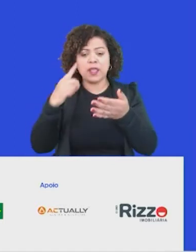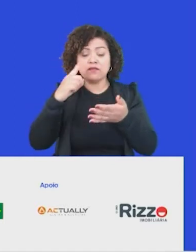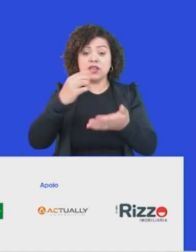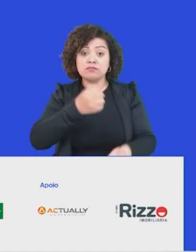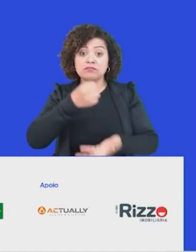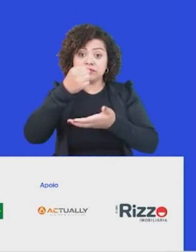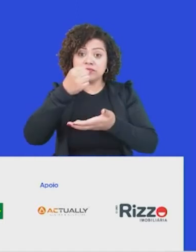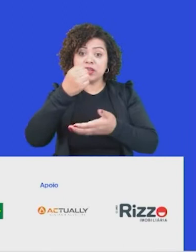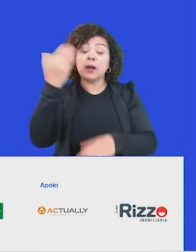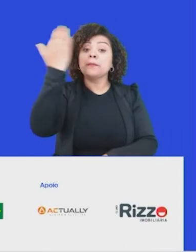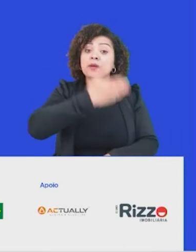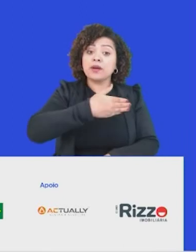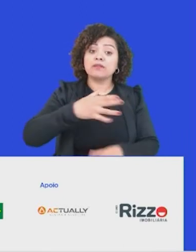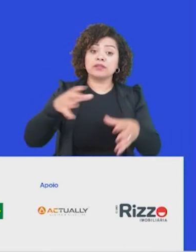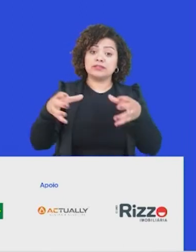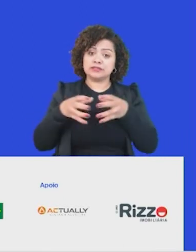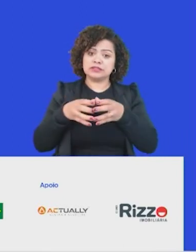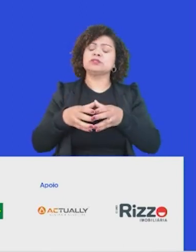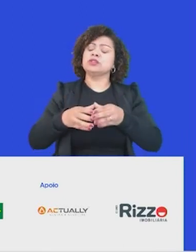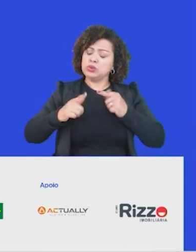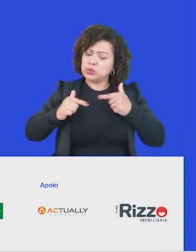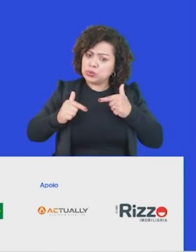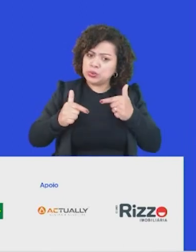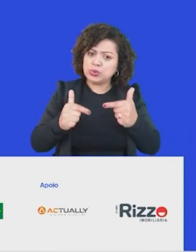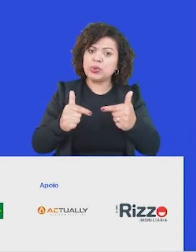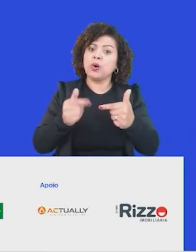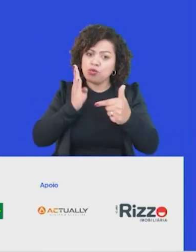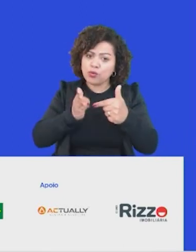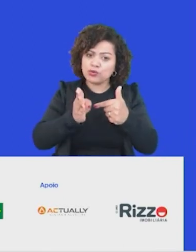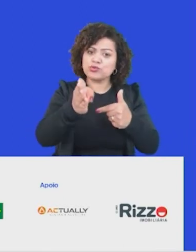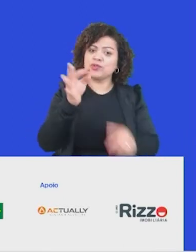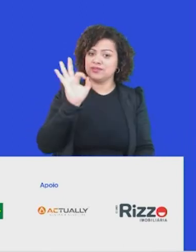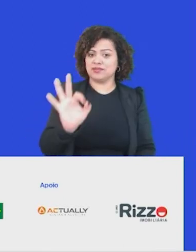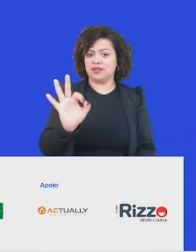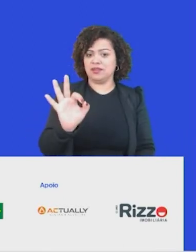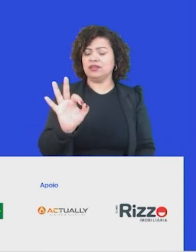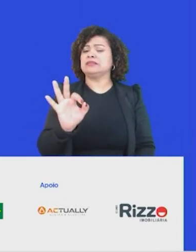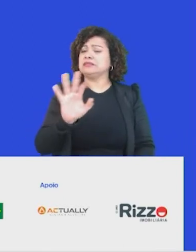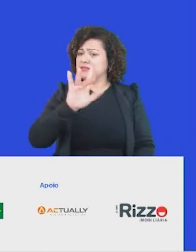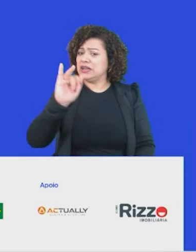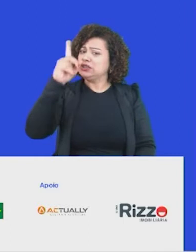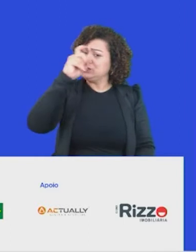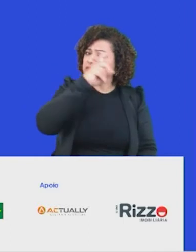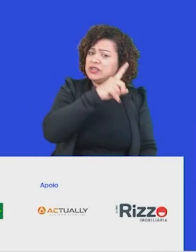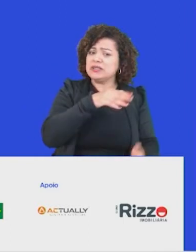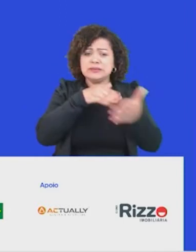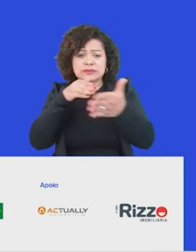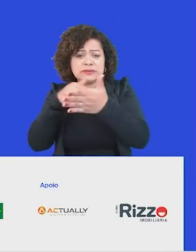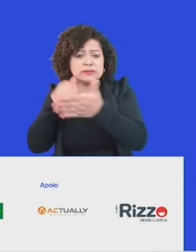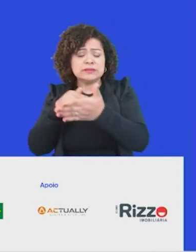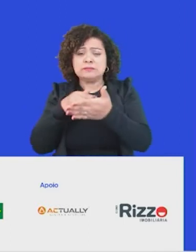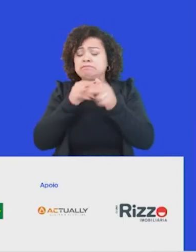confirma que a nossa caminhada está indo no lugar certo e os desafios ainda, claro, que são imensos e para isso a gente